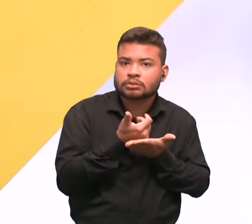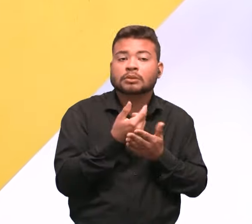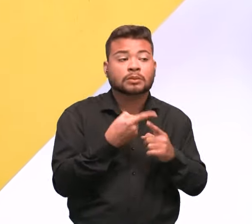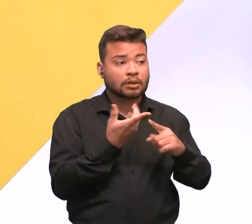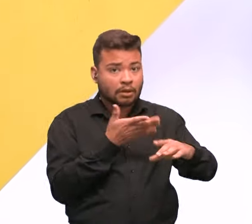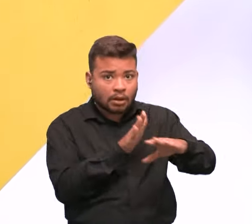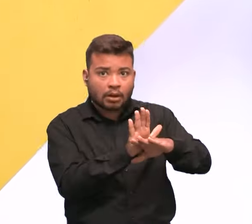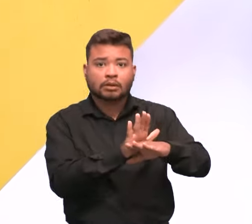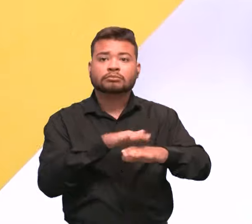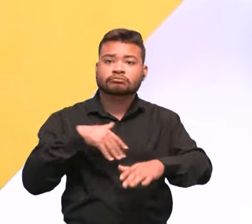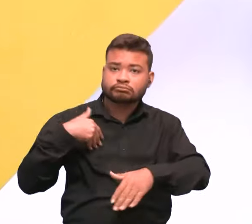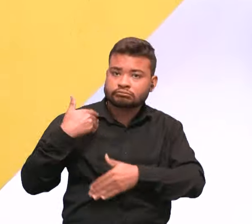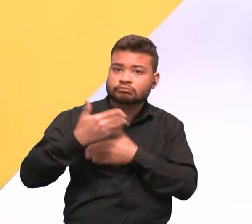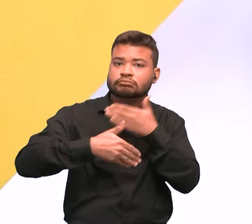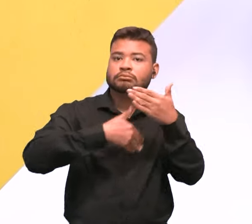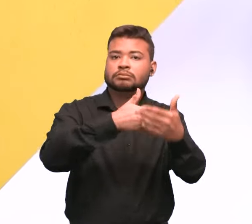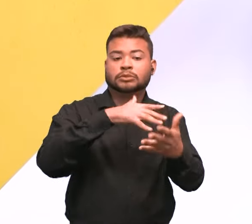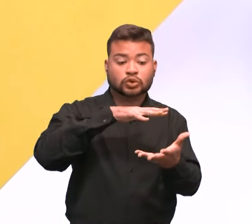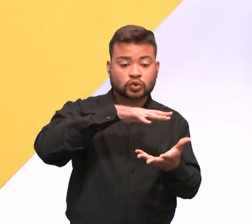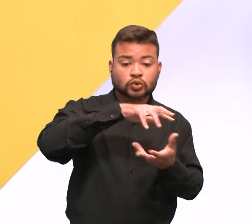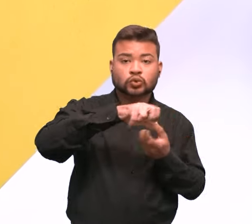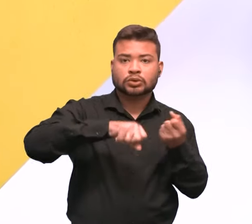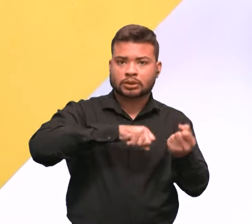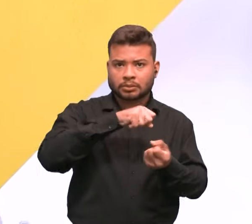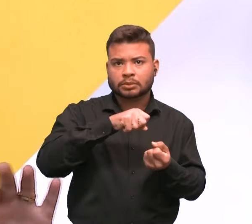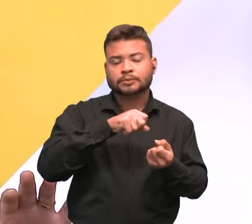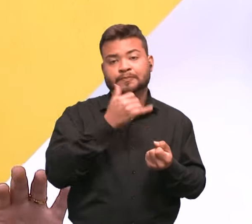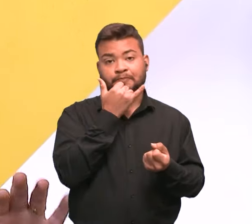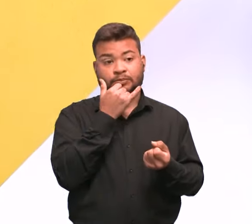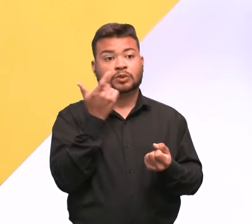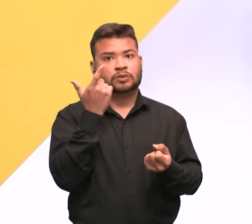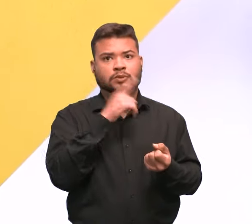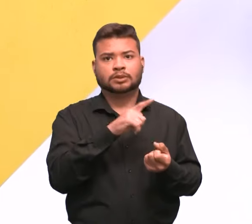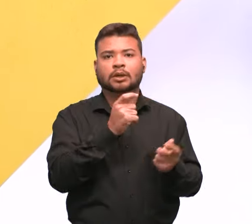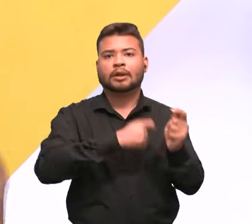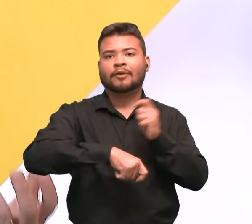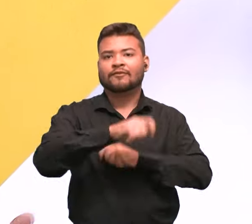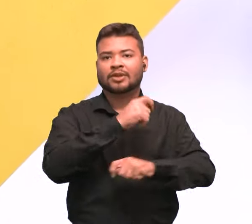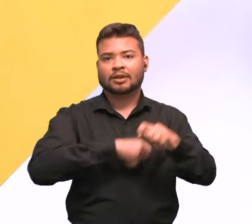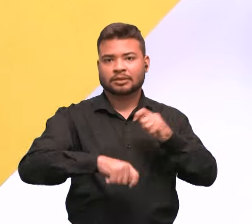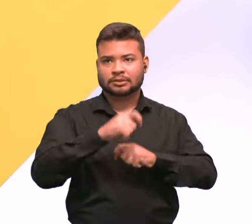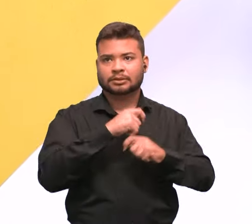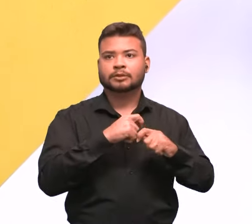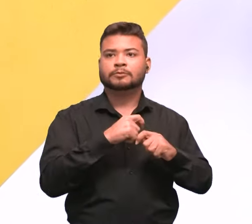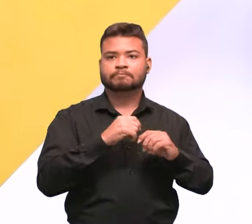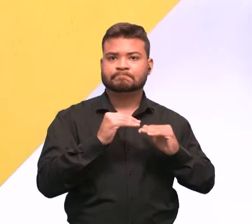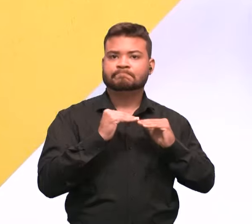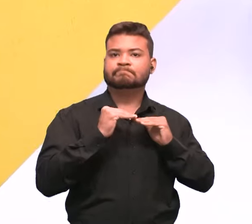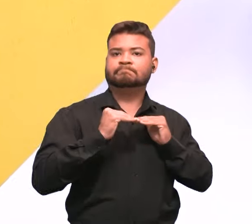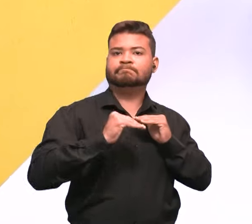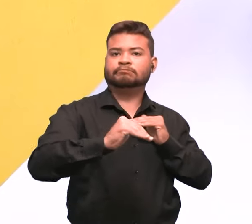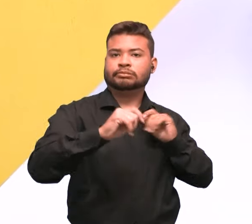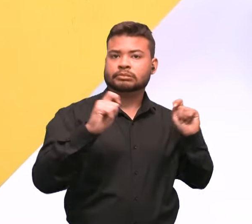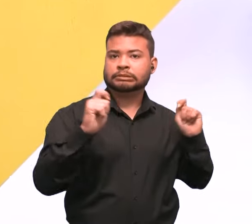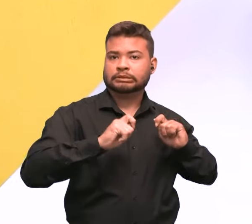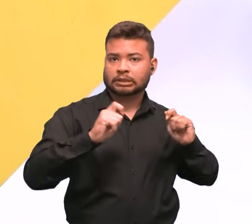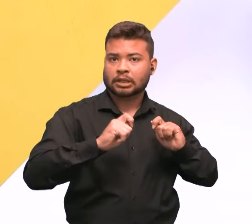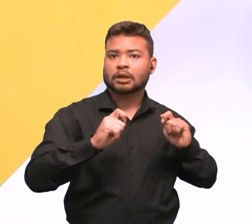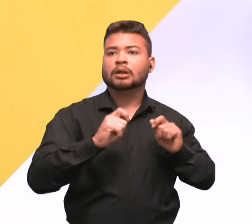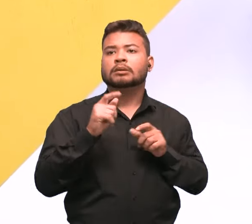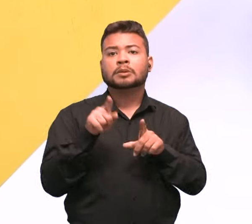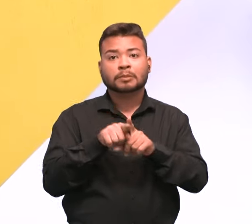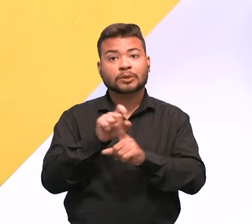espaços, para elas conseguirem chegar na sustentabilidade financeira. Então, ter dinheiro ali para pagar todas as contas e para gerar o máximo de impacto possível.